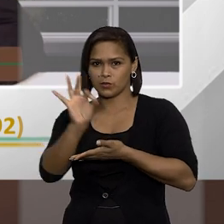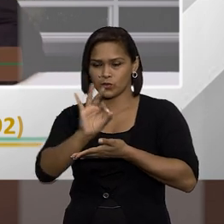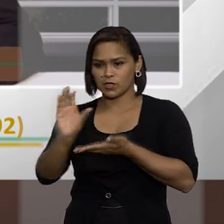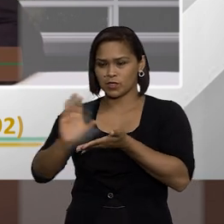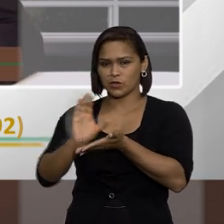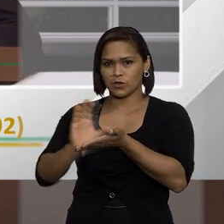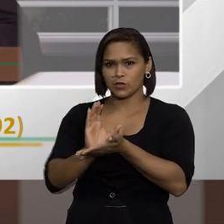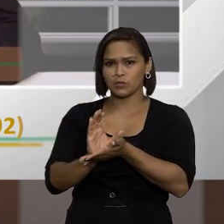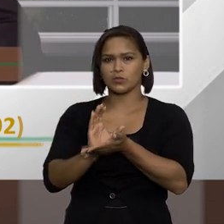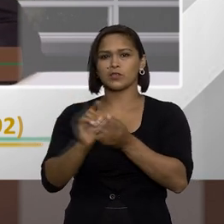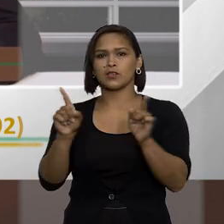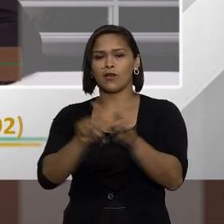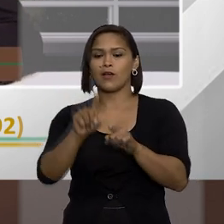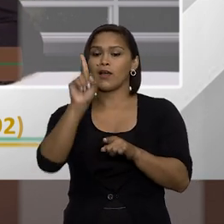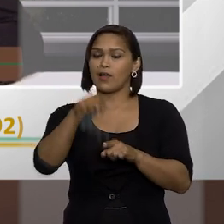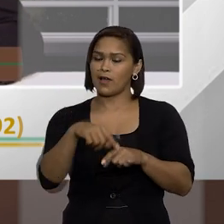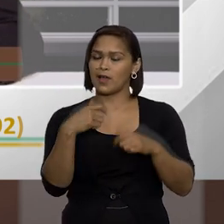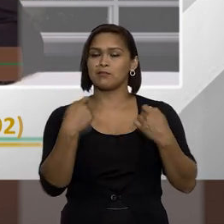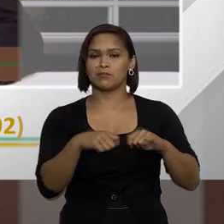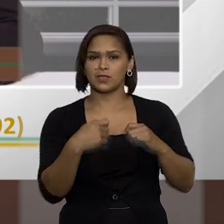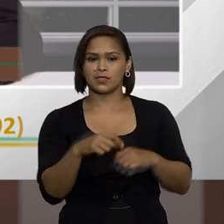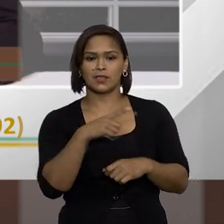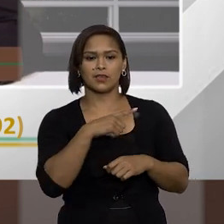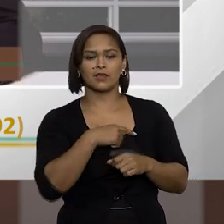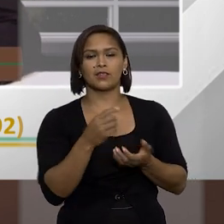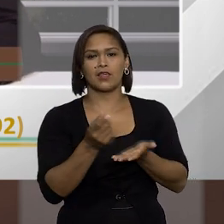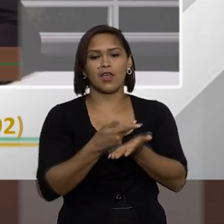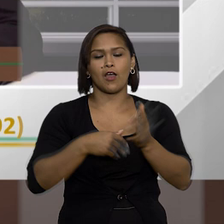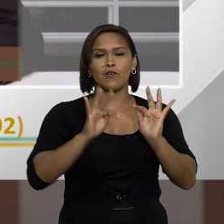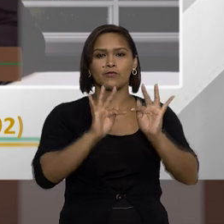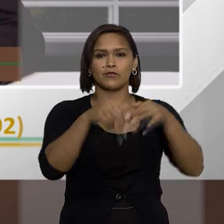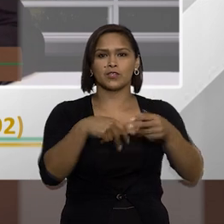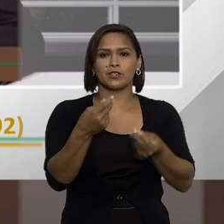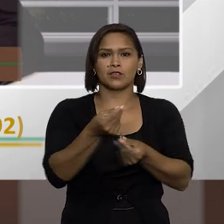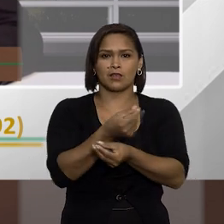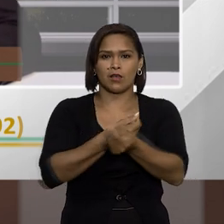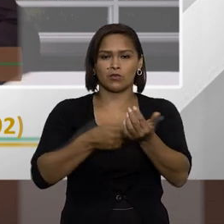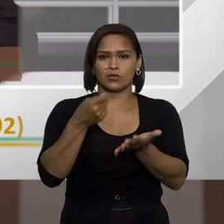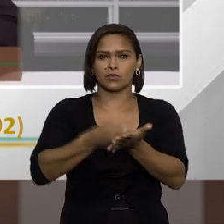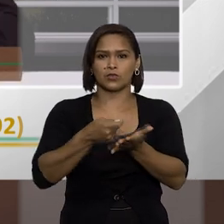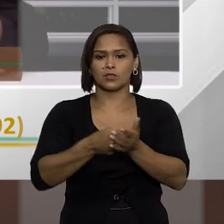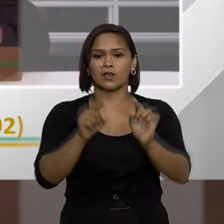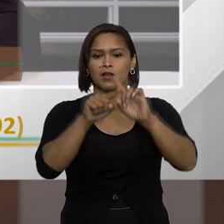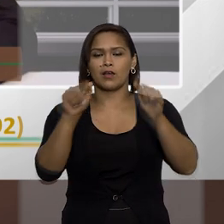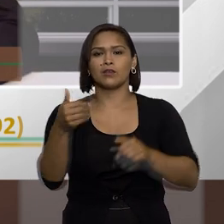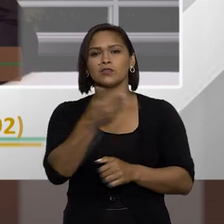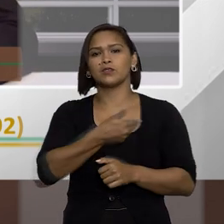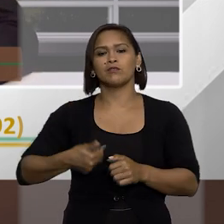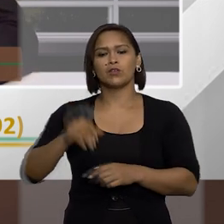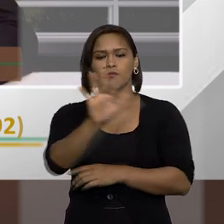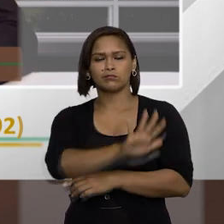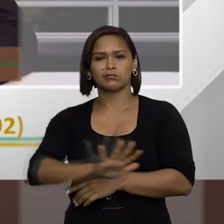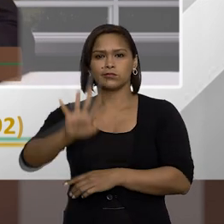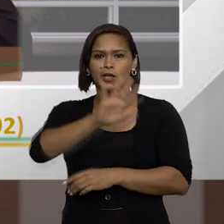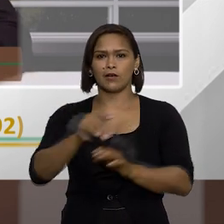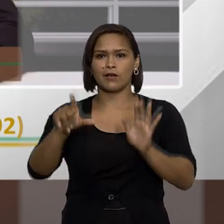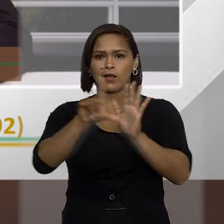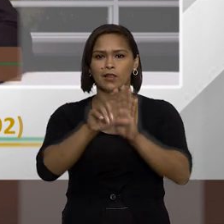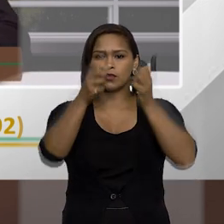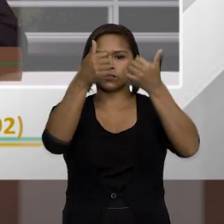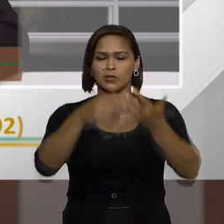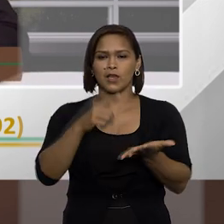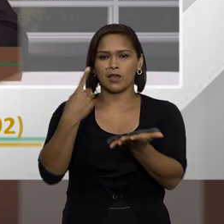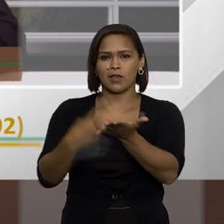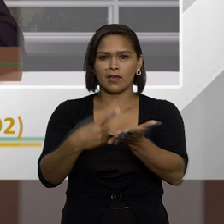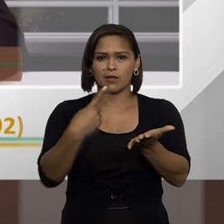% de contribuição subvenção aí seria da prestação final de contas quanto aos servidores em geral a lei